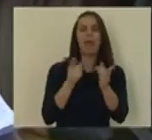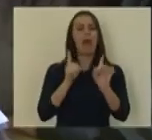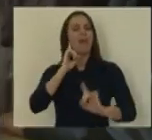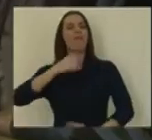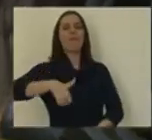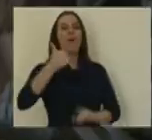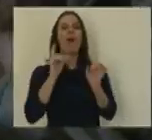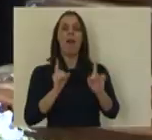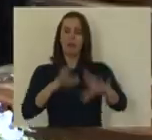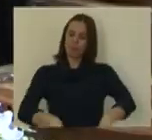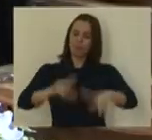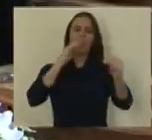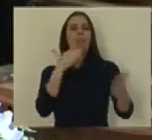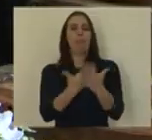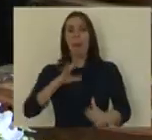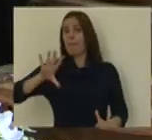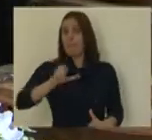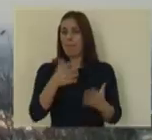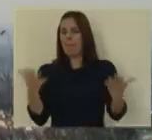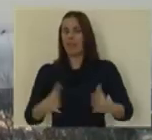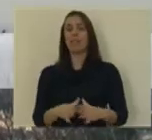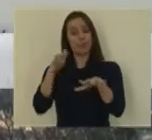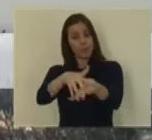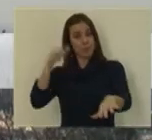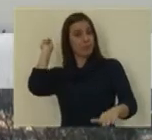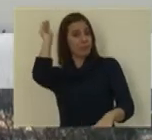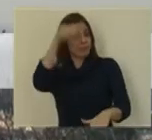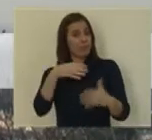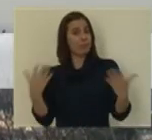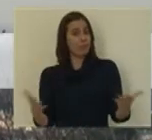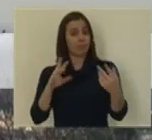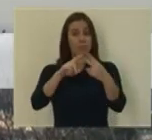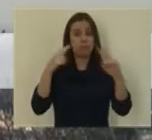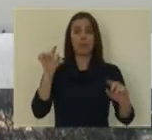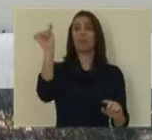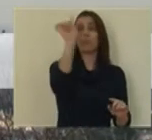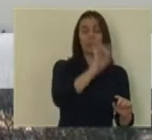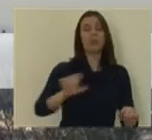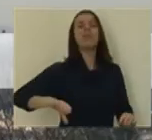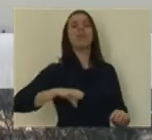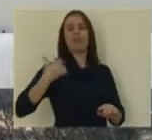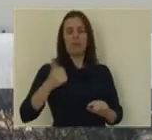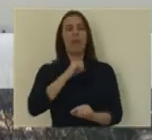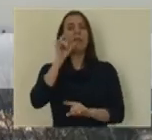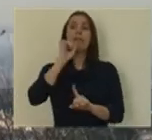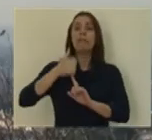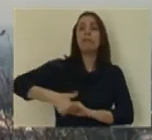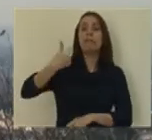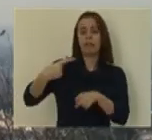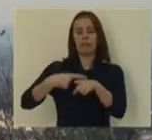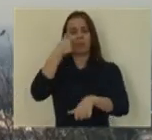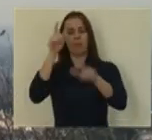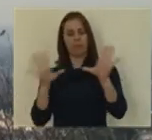são fundamentais no desenvolvimento do país. Na Assembleia da República ou nas autarquias locais, os Verdes colocam os interesses das